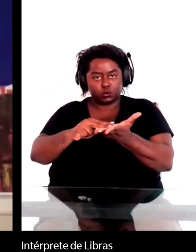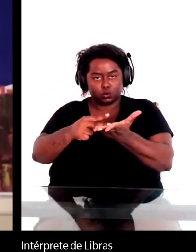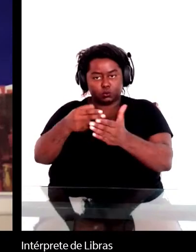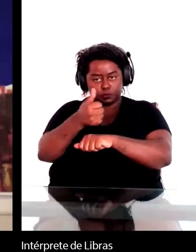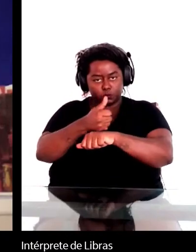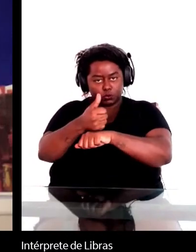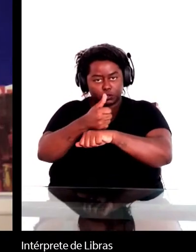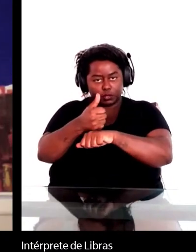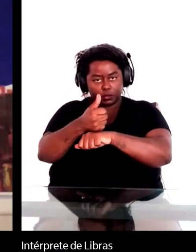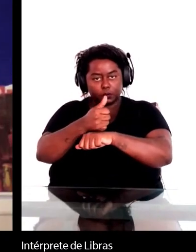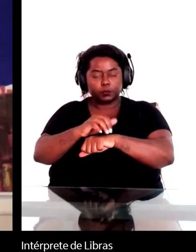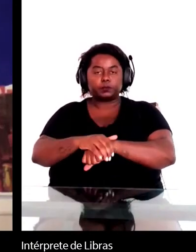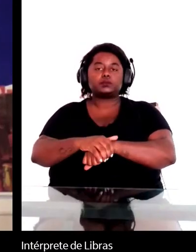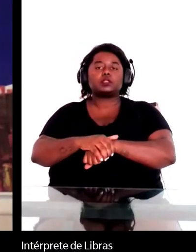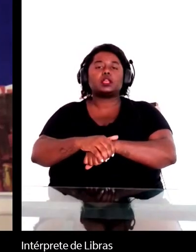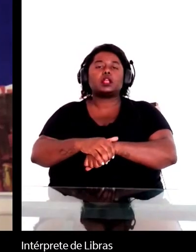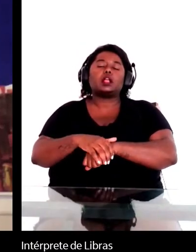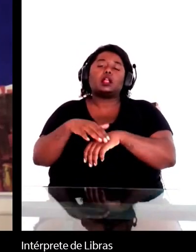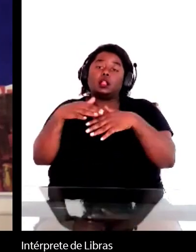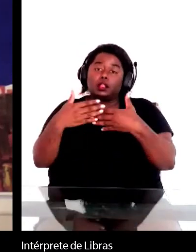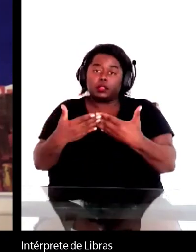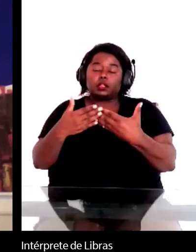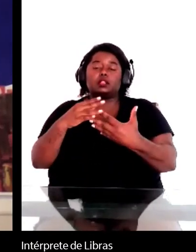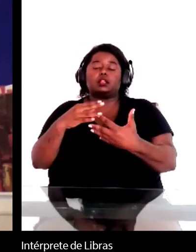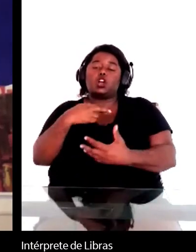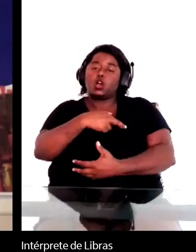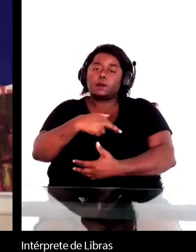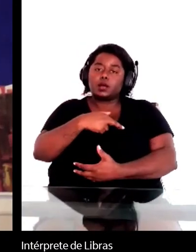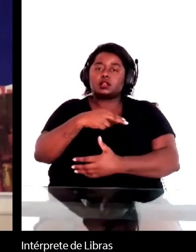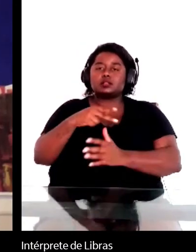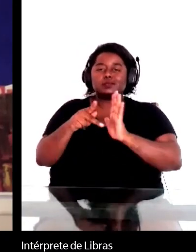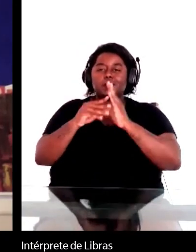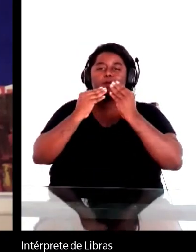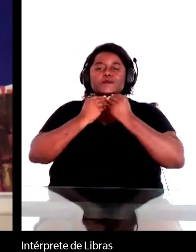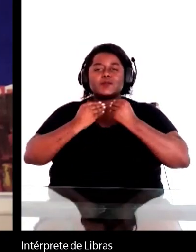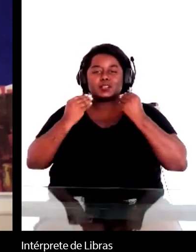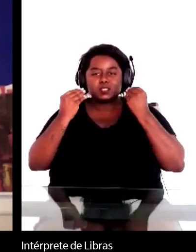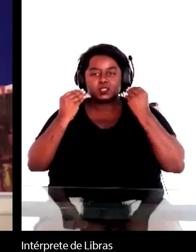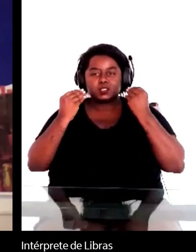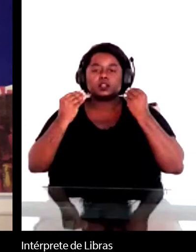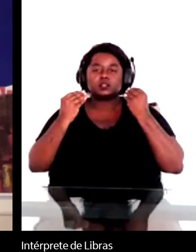desse somente de Machado é o caso do